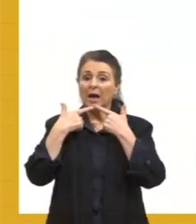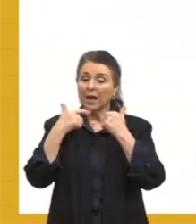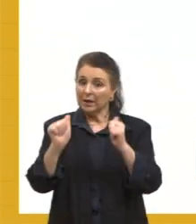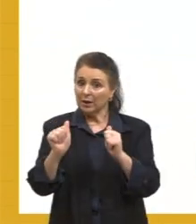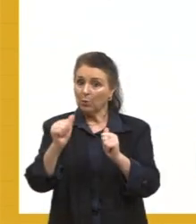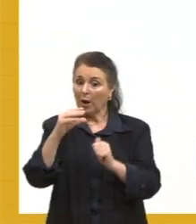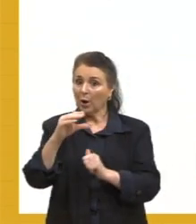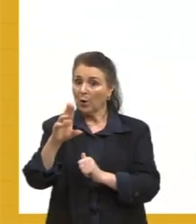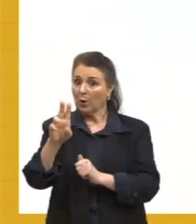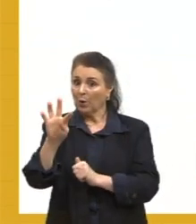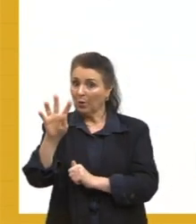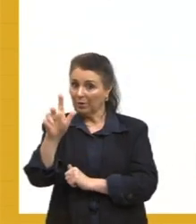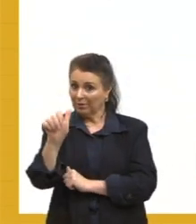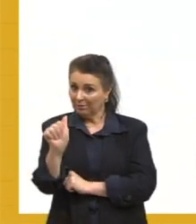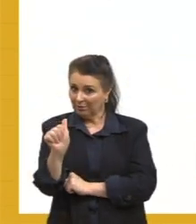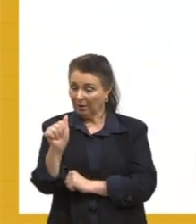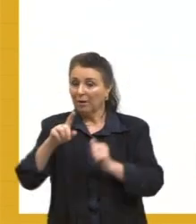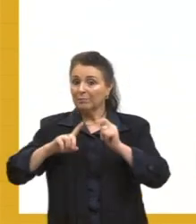considerada...